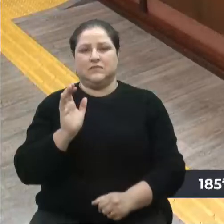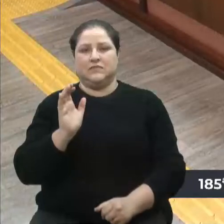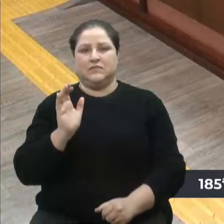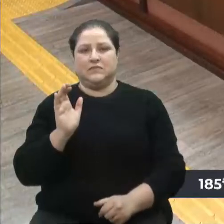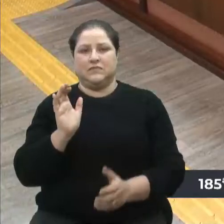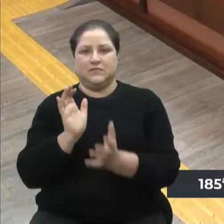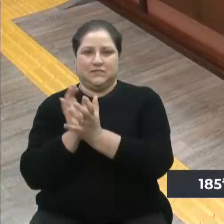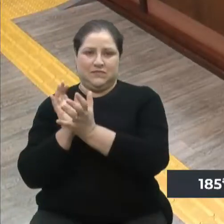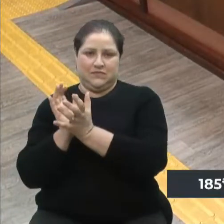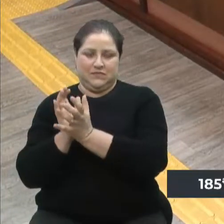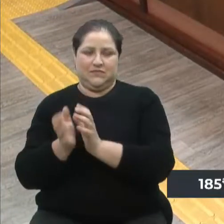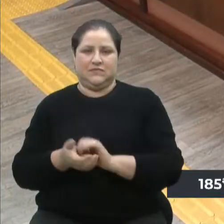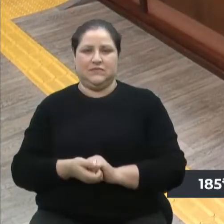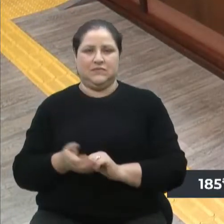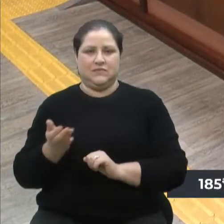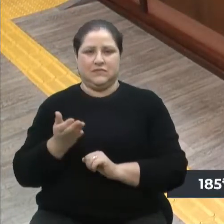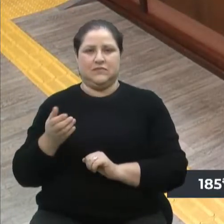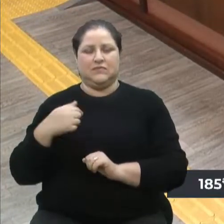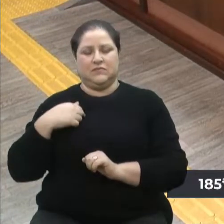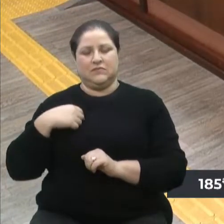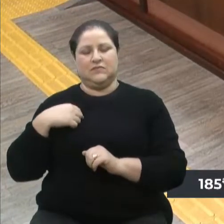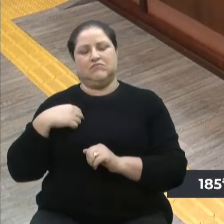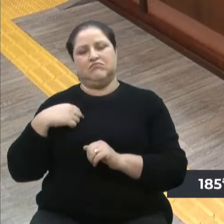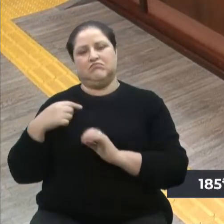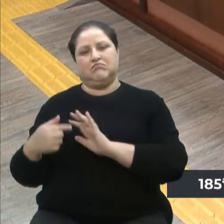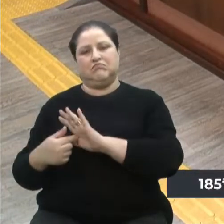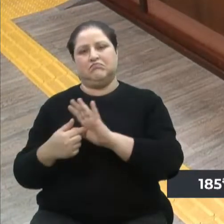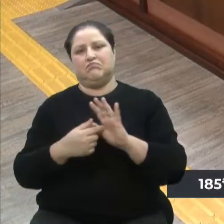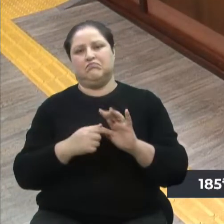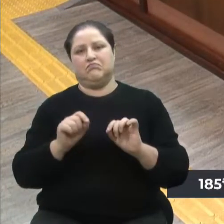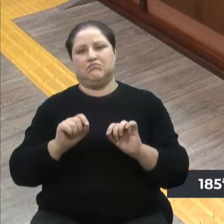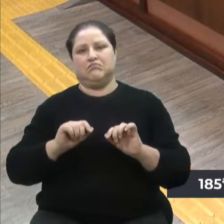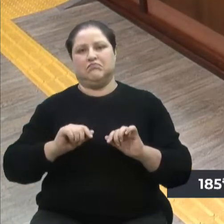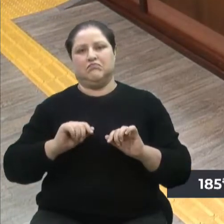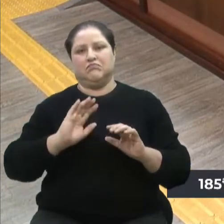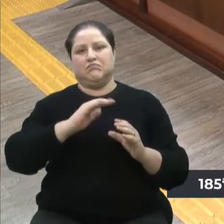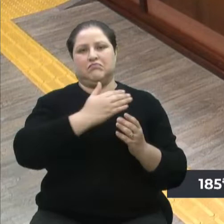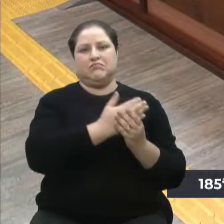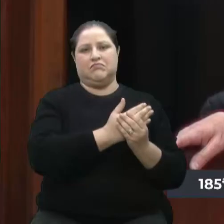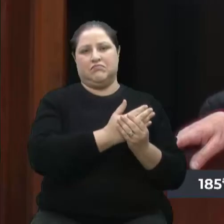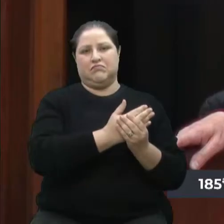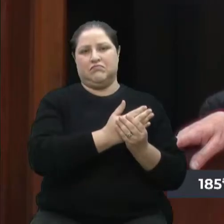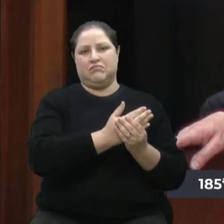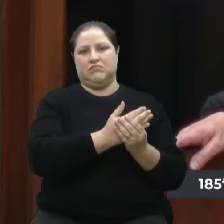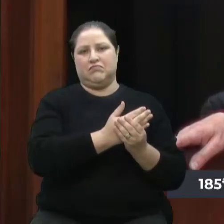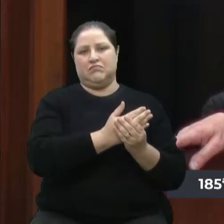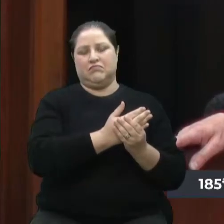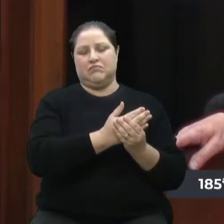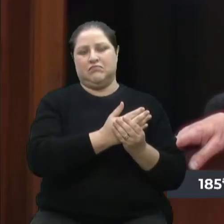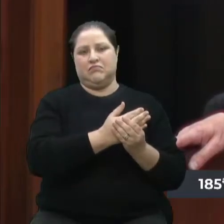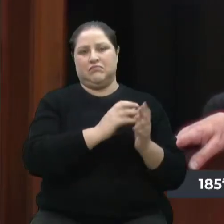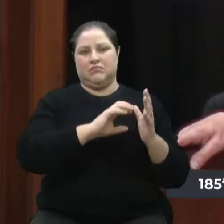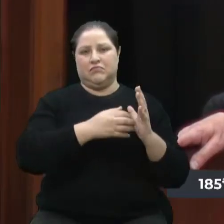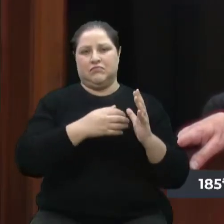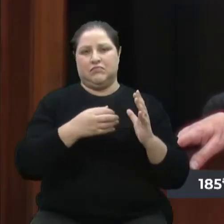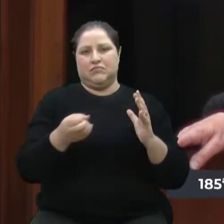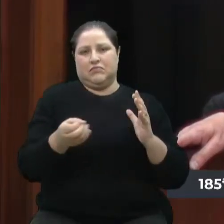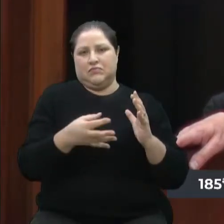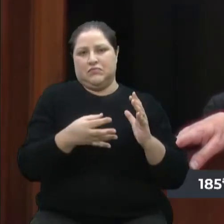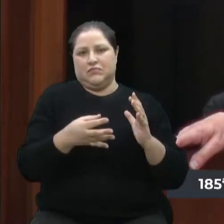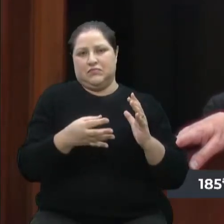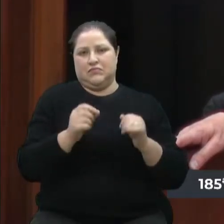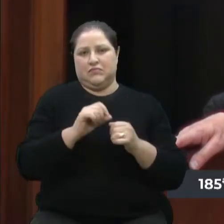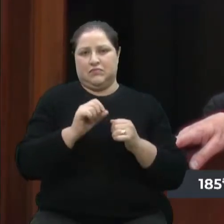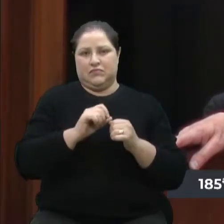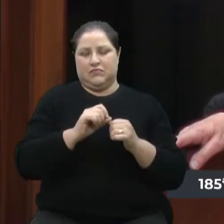Hoje eu vou repercutir aqui a ação popular que o Novo ingressou contra o nosso ex-governador, o Leite, no Estado,